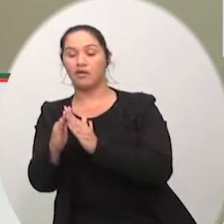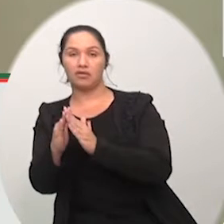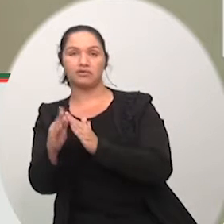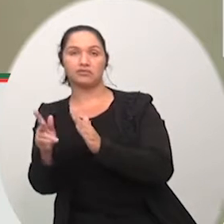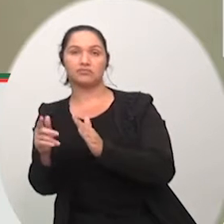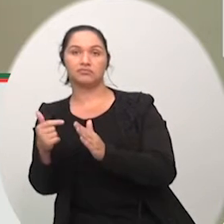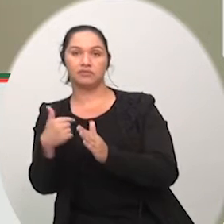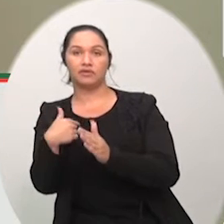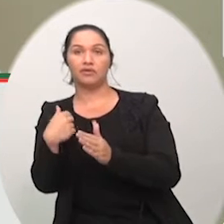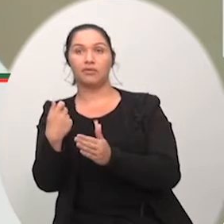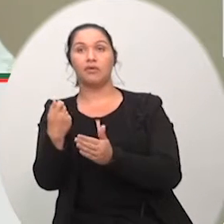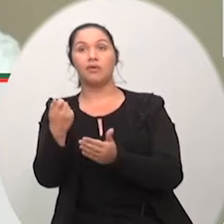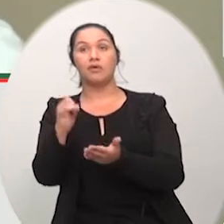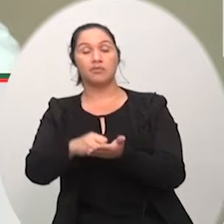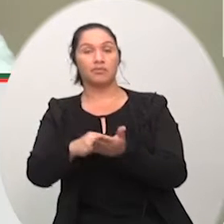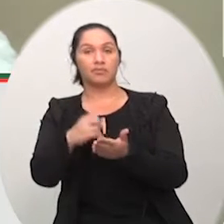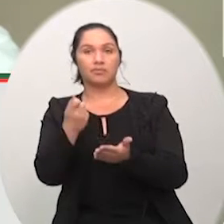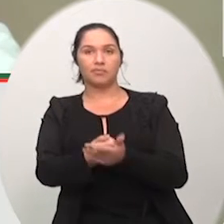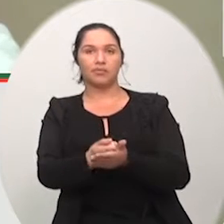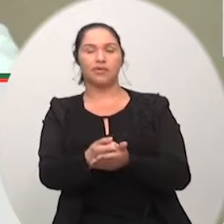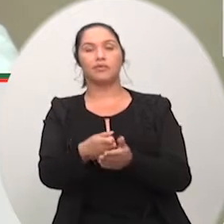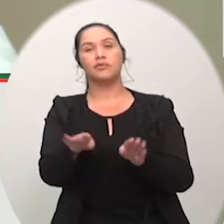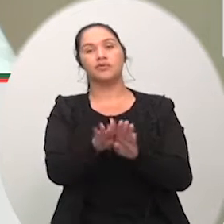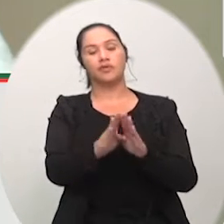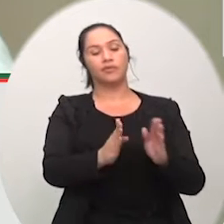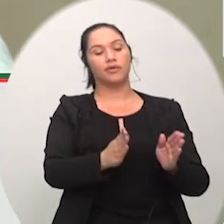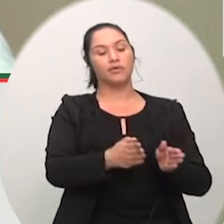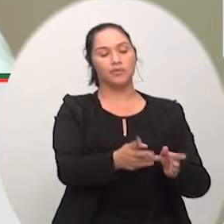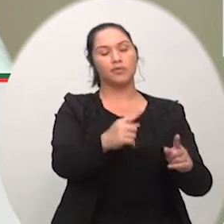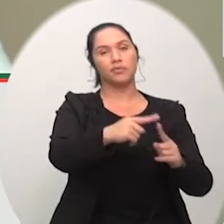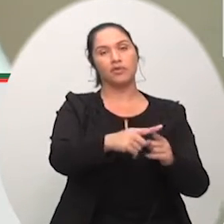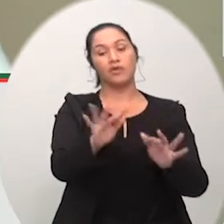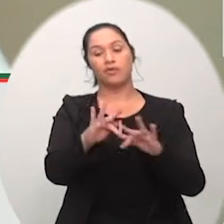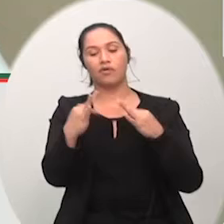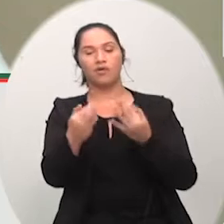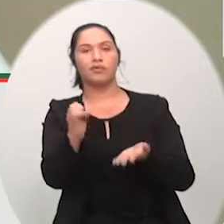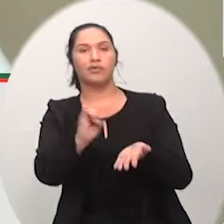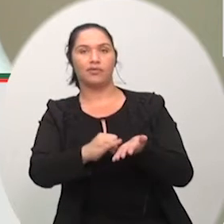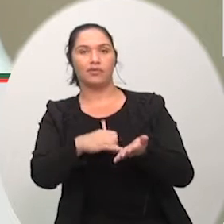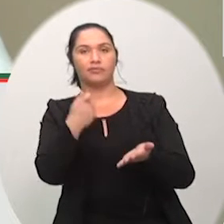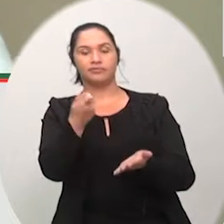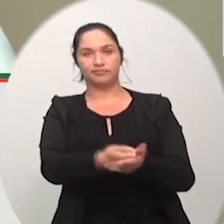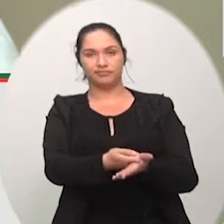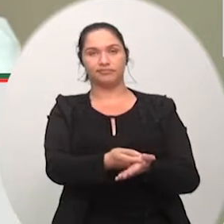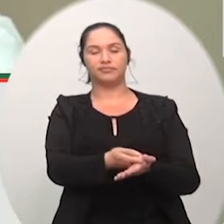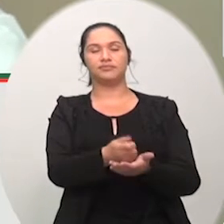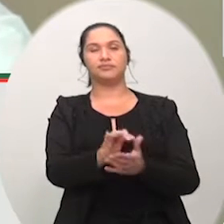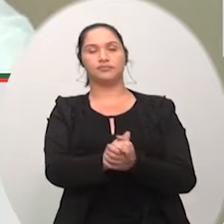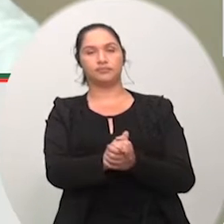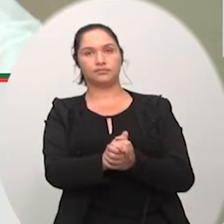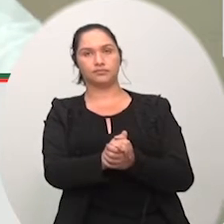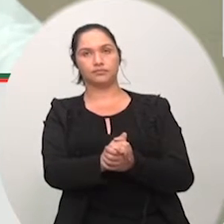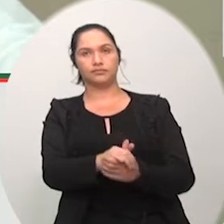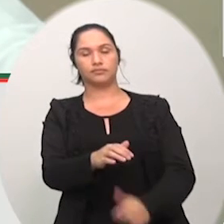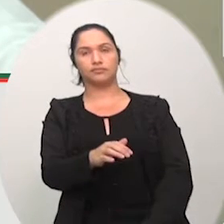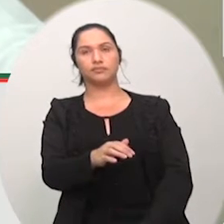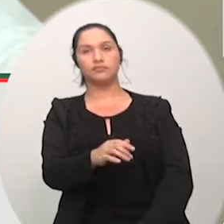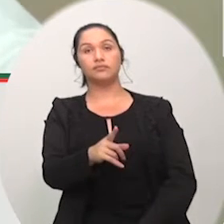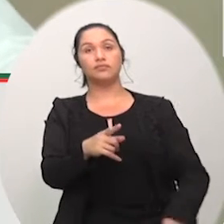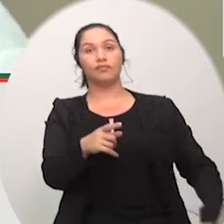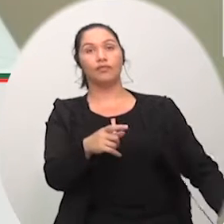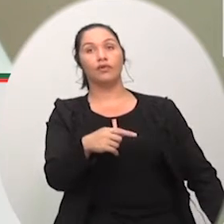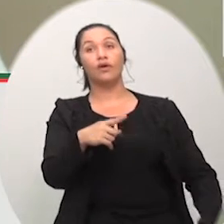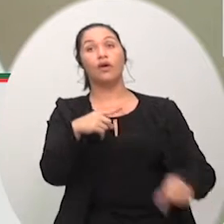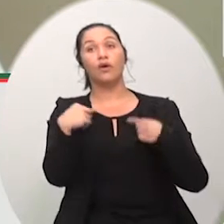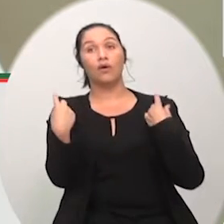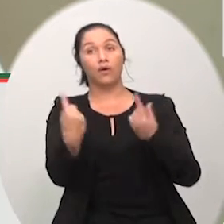esse dinheiro que vai para lá tem que ser direcionado realmente para que o trabalho seja feito de uma maneira positiva. E a gente torce